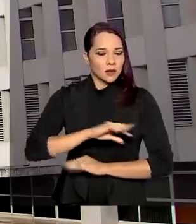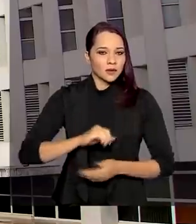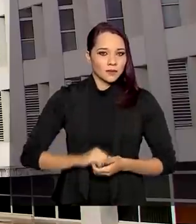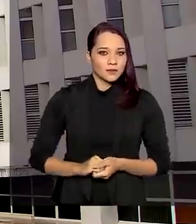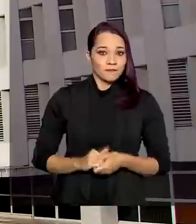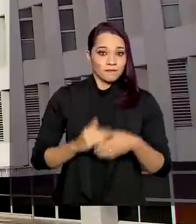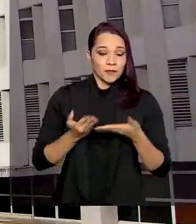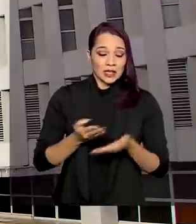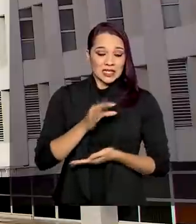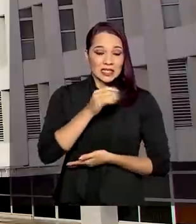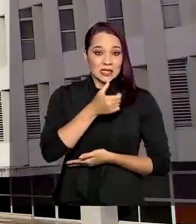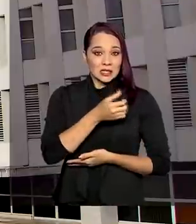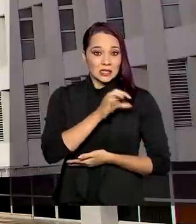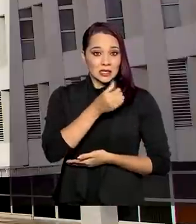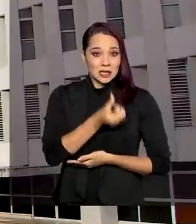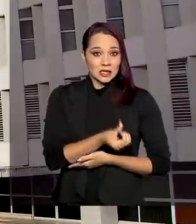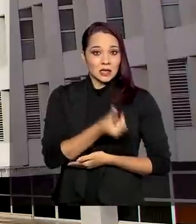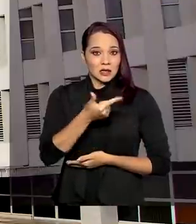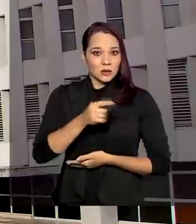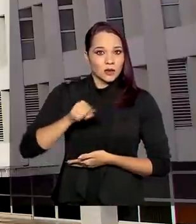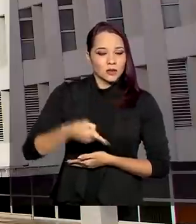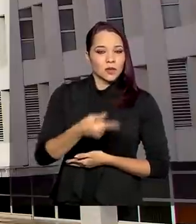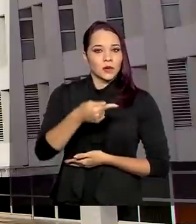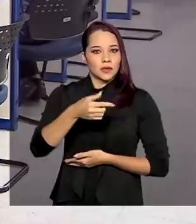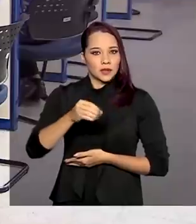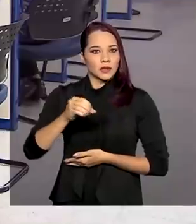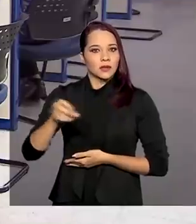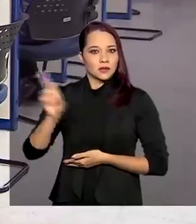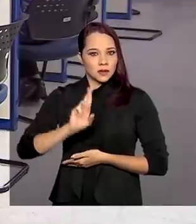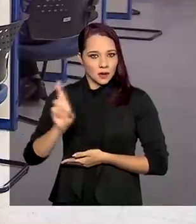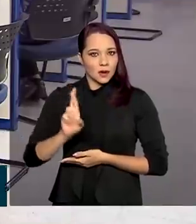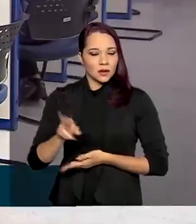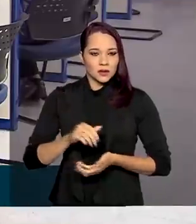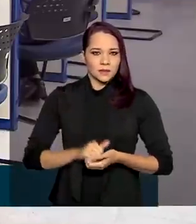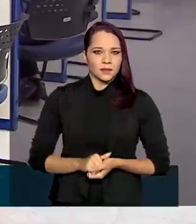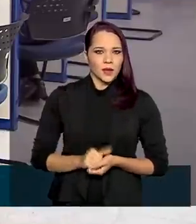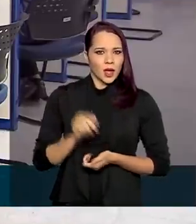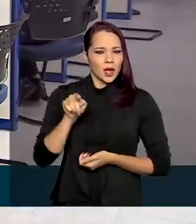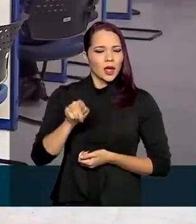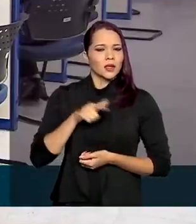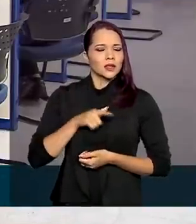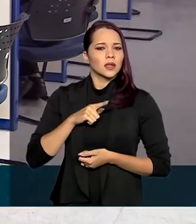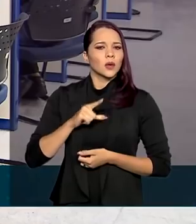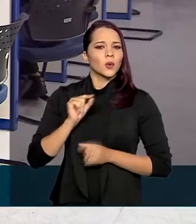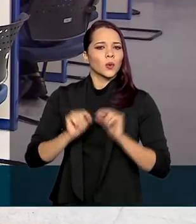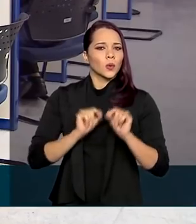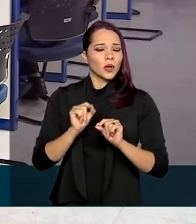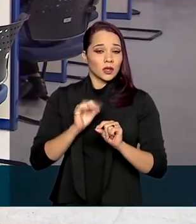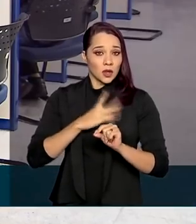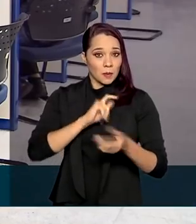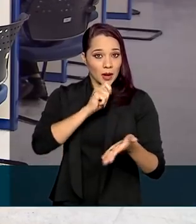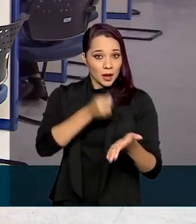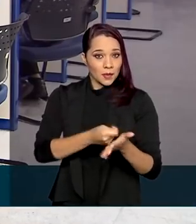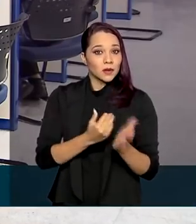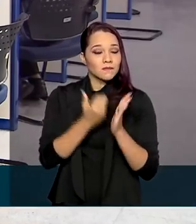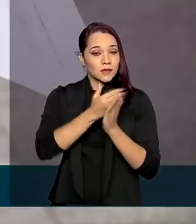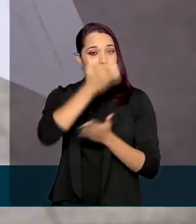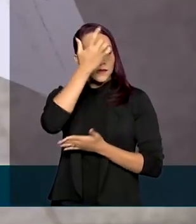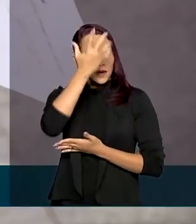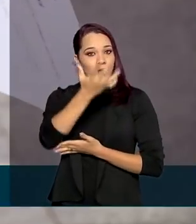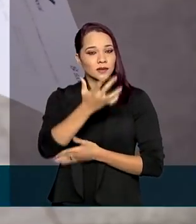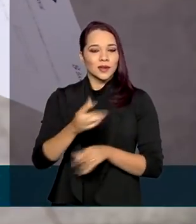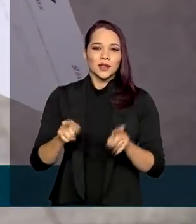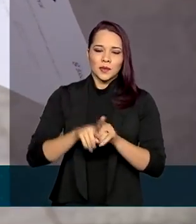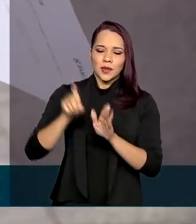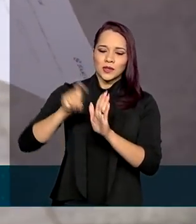seja, R$ 62.700. Os benefícios incluem, além de pagamento facilitado,